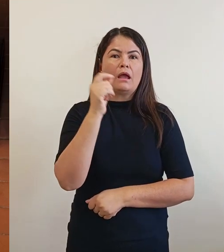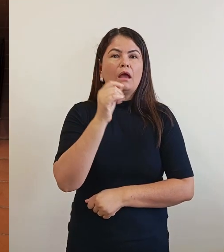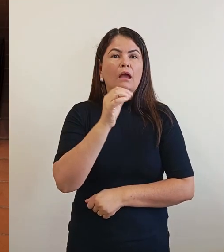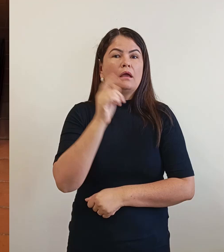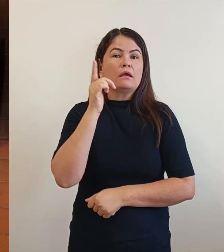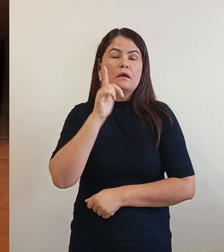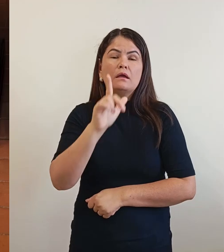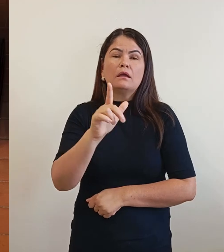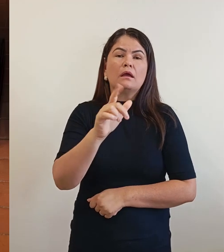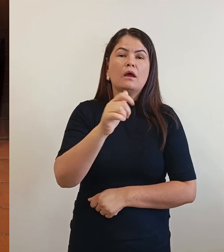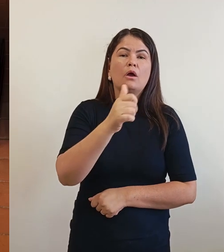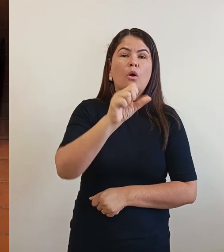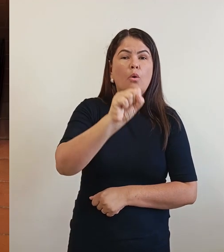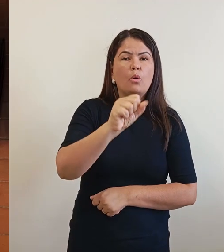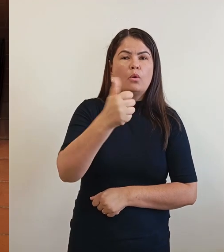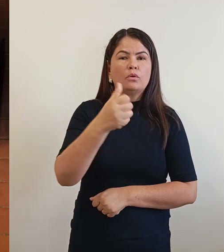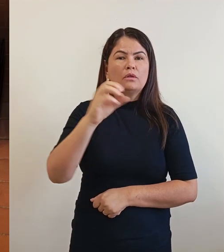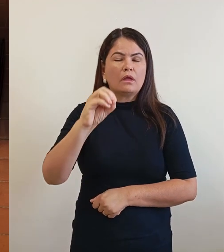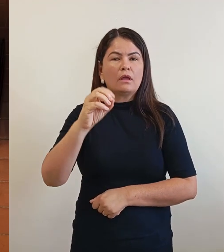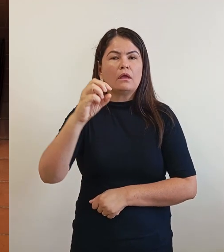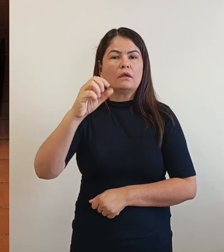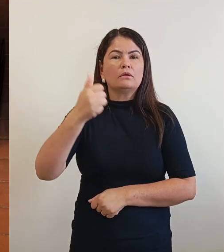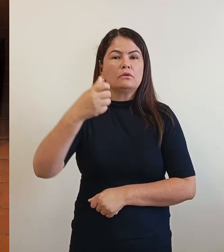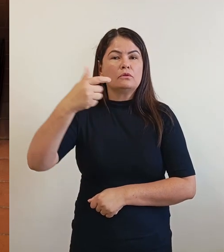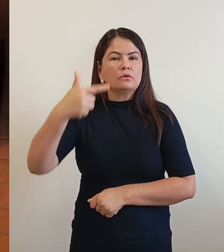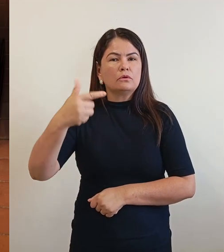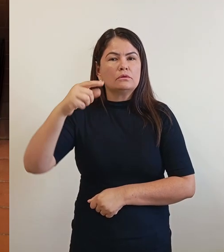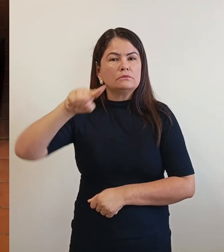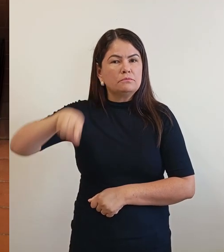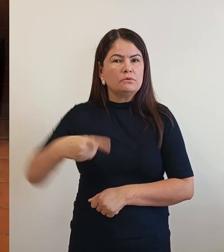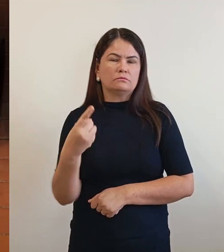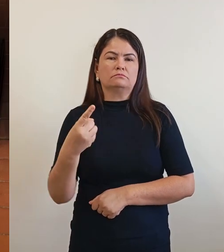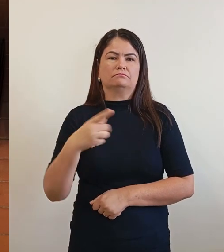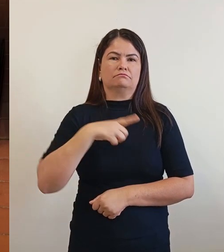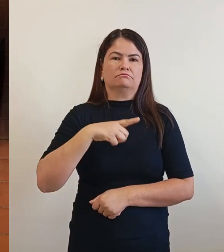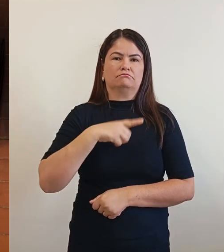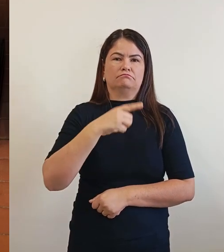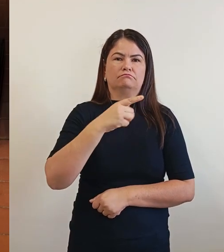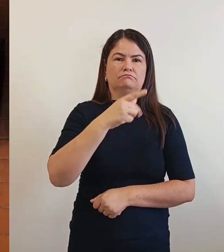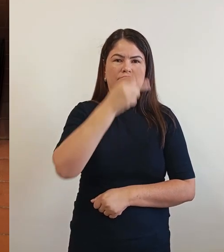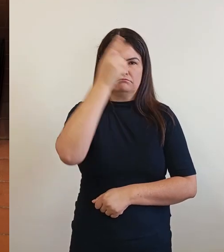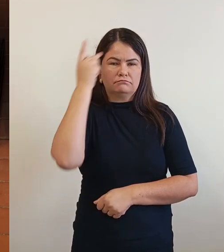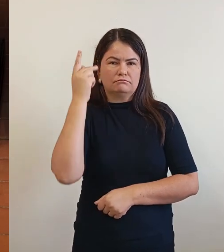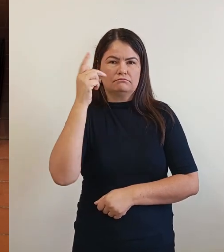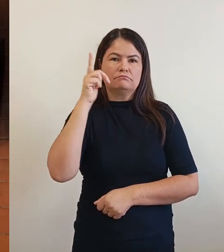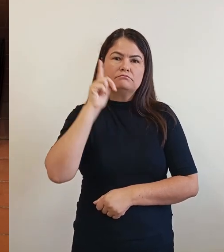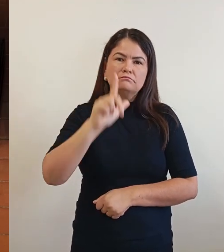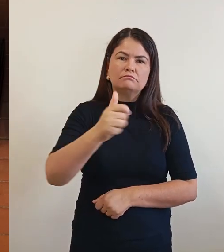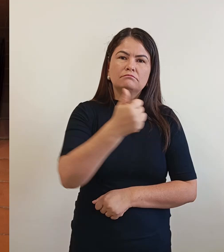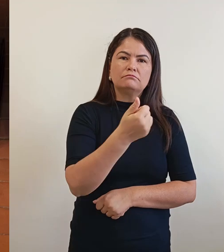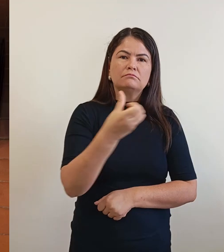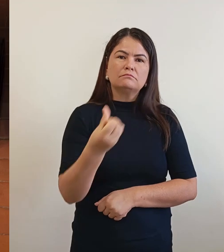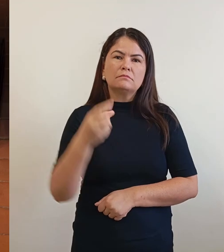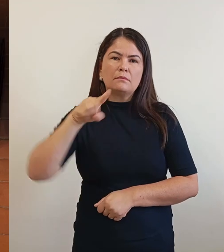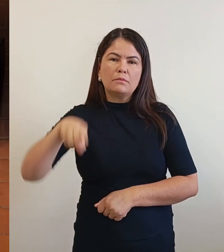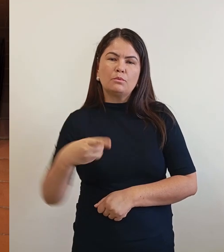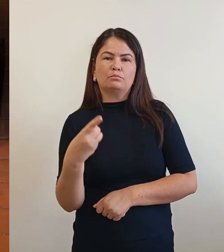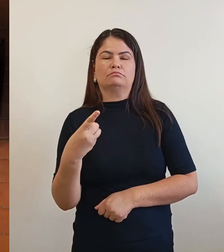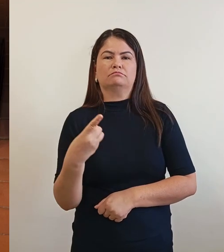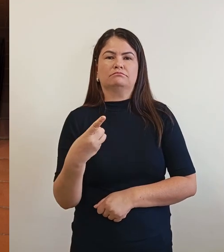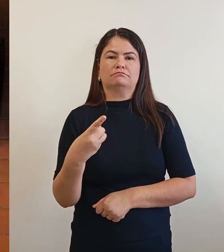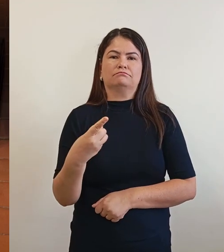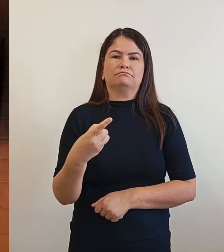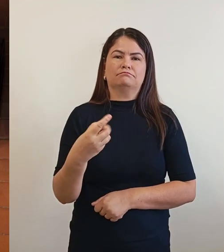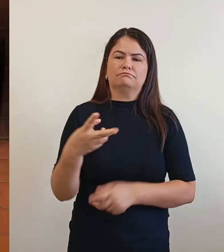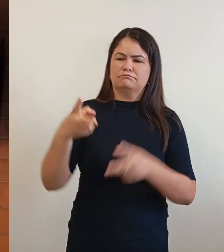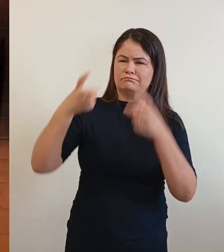reais na prefeitura. e eu vejo um exemplo, um meio